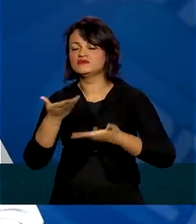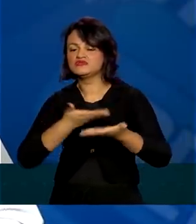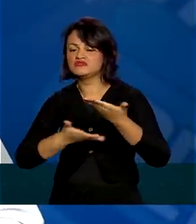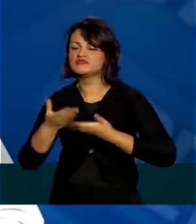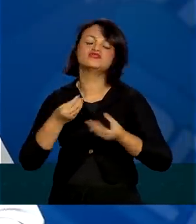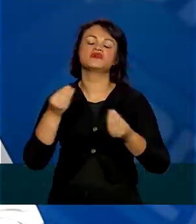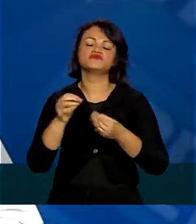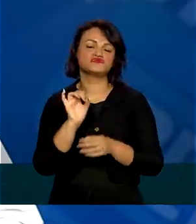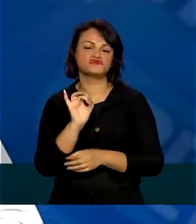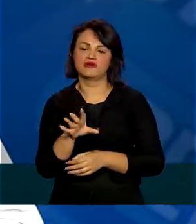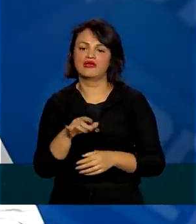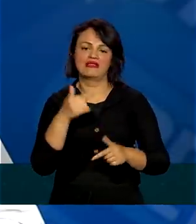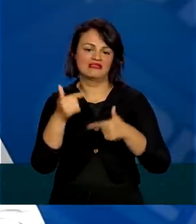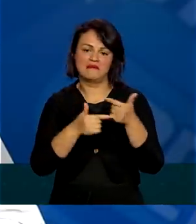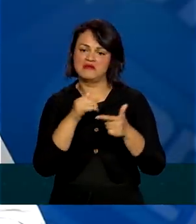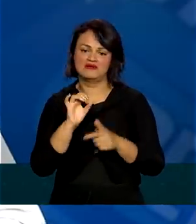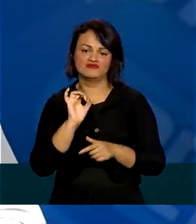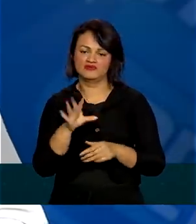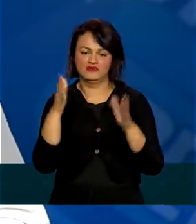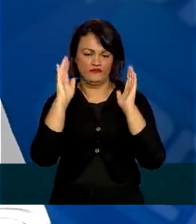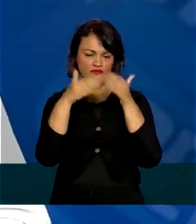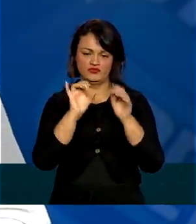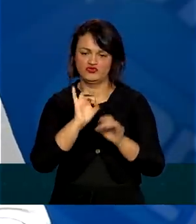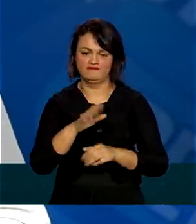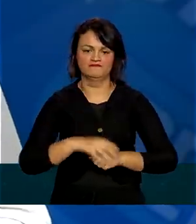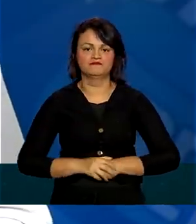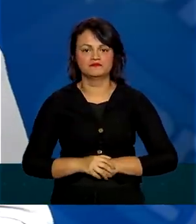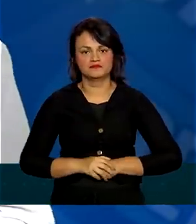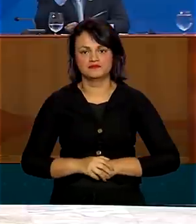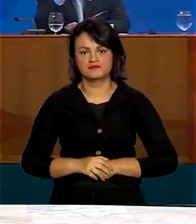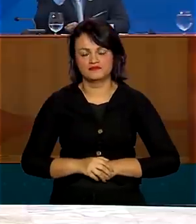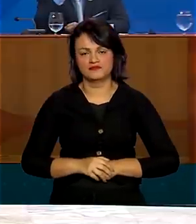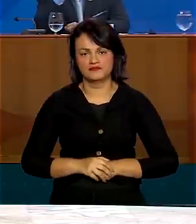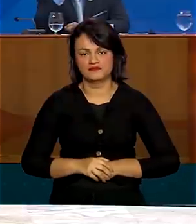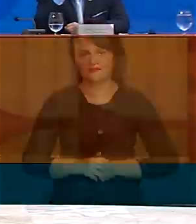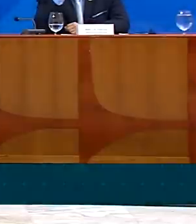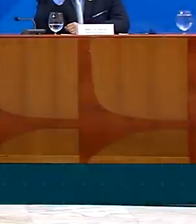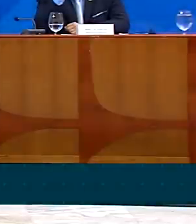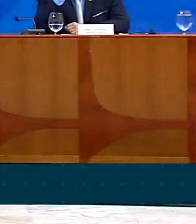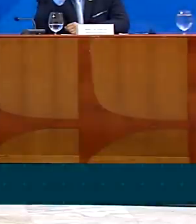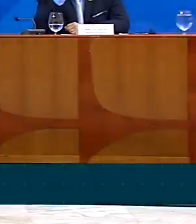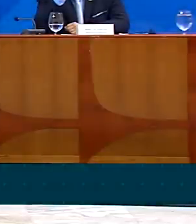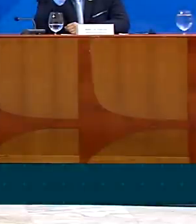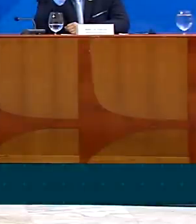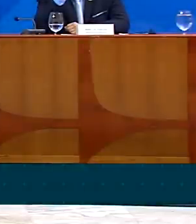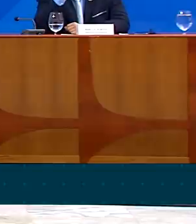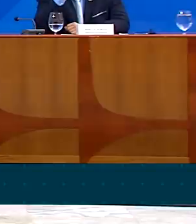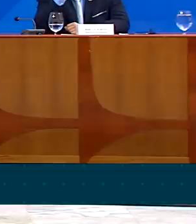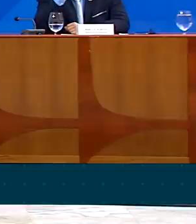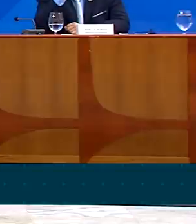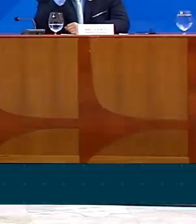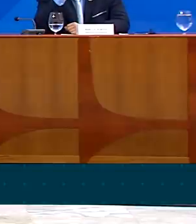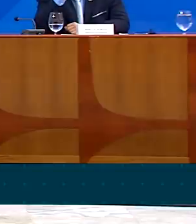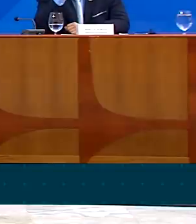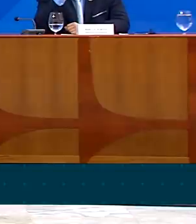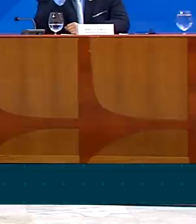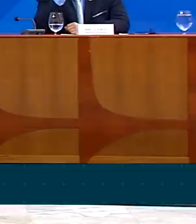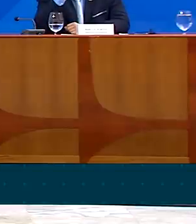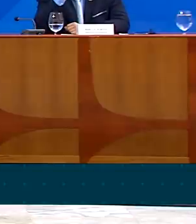Nada além disso daí, é trabalho mesmo que a gente está focado. Obrigado. Próxima pergunta. Matheus Maia, Poder 360.